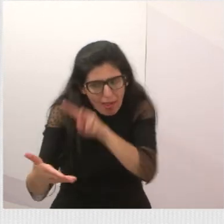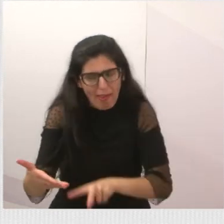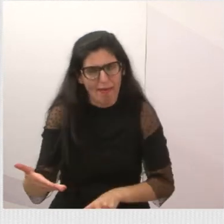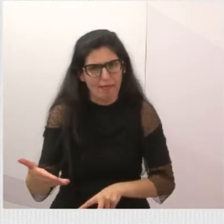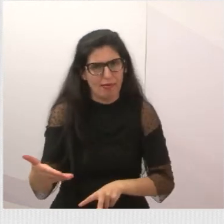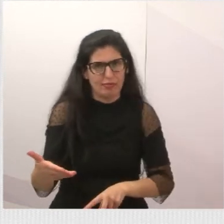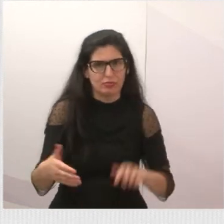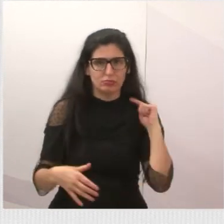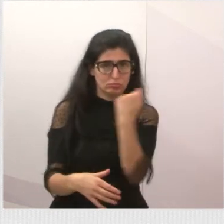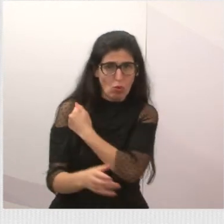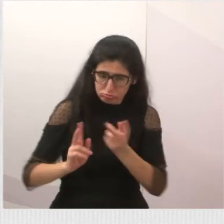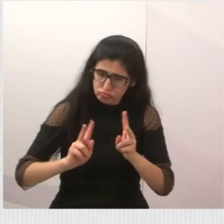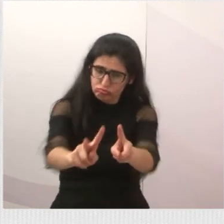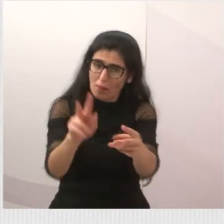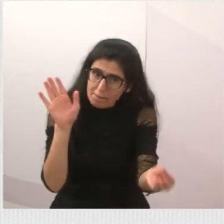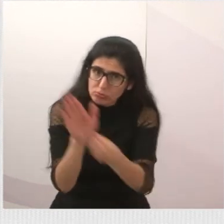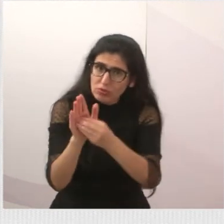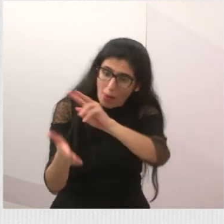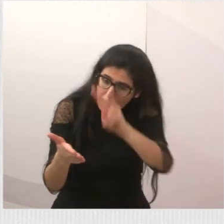postando. Próximo.